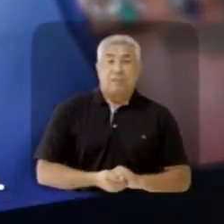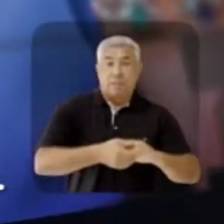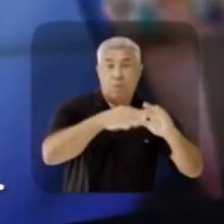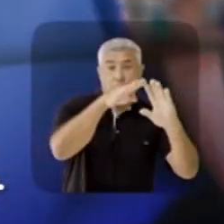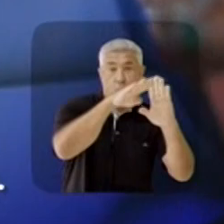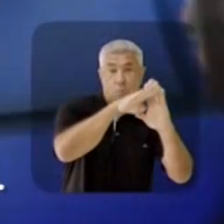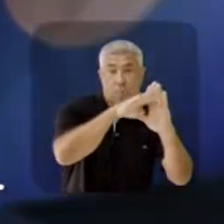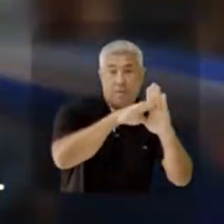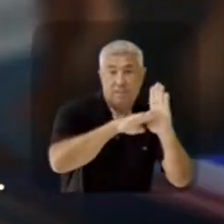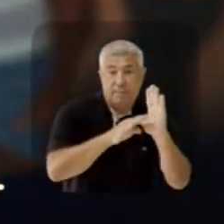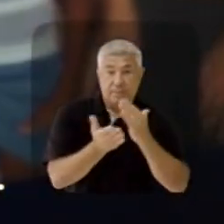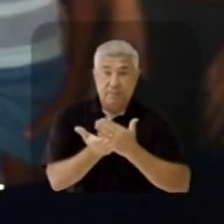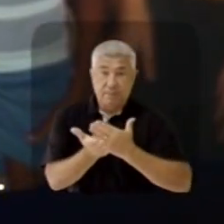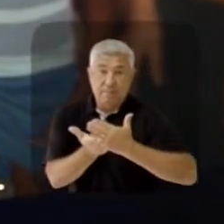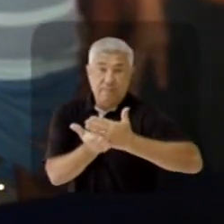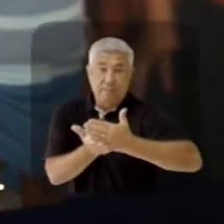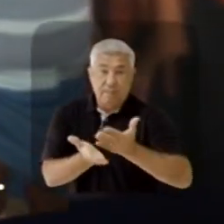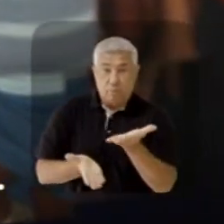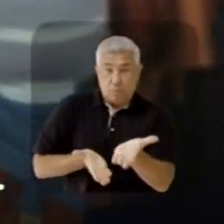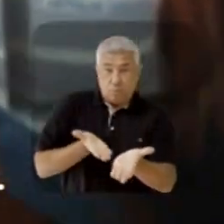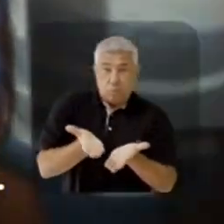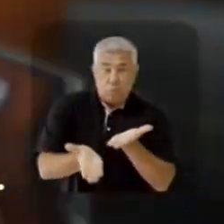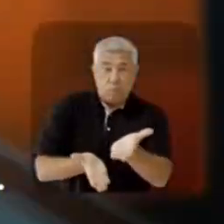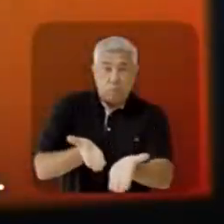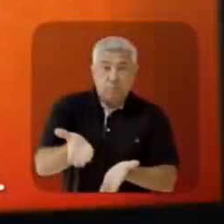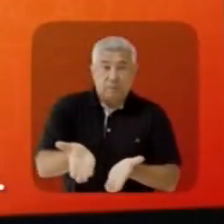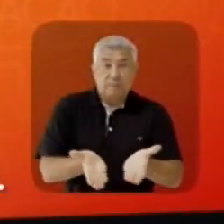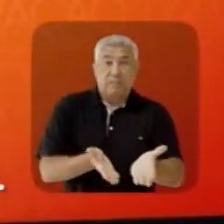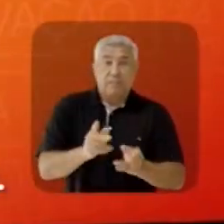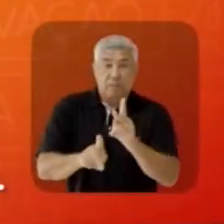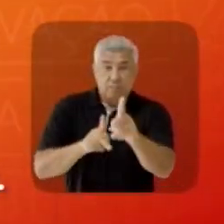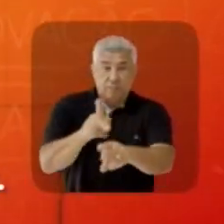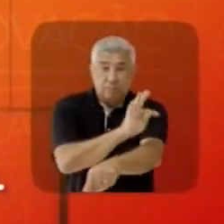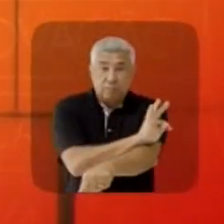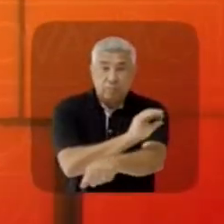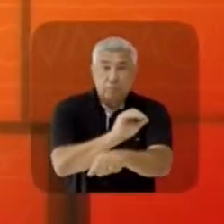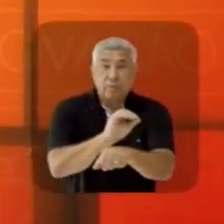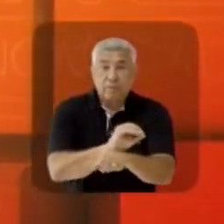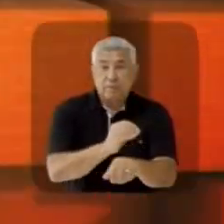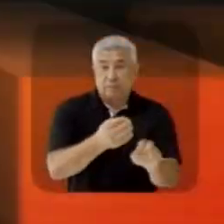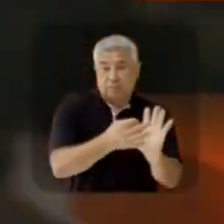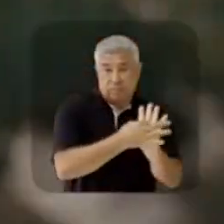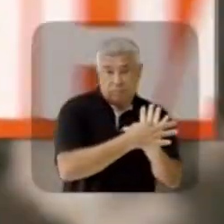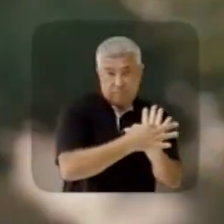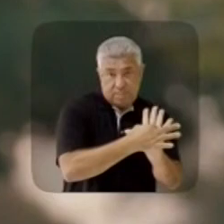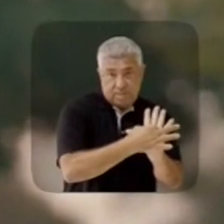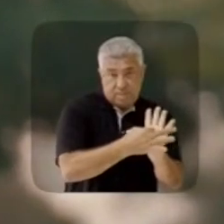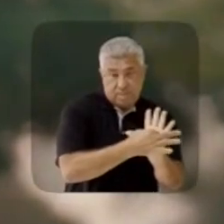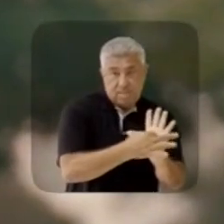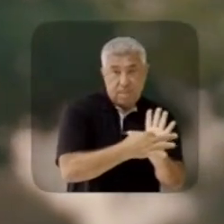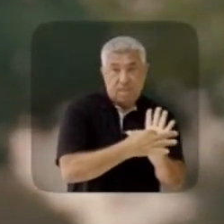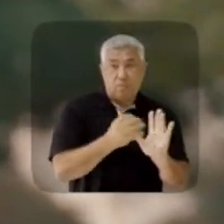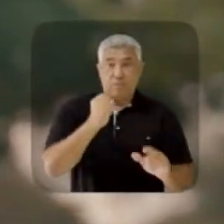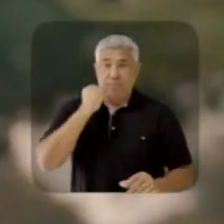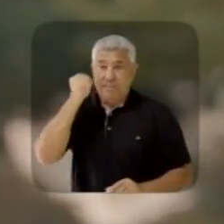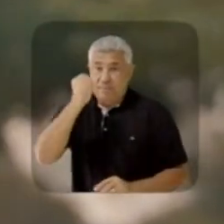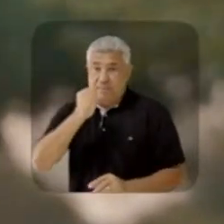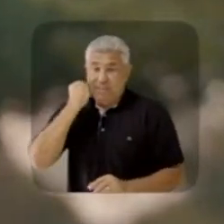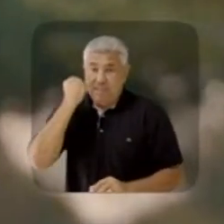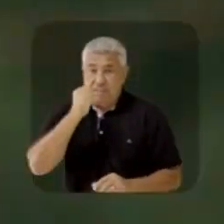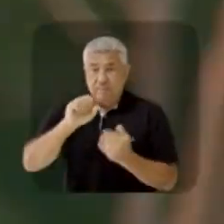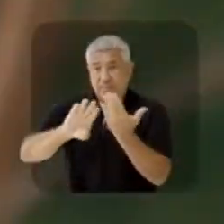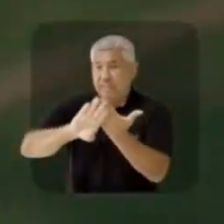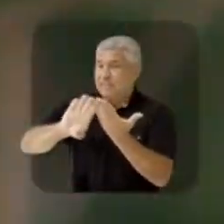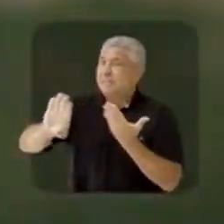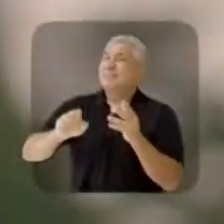Está no ar o programa de quem vai cuidar de todos os tocantilenses. Uma das minhas maiores críticas ao Senado é que